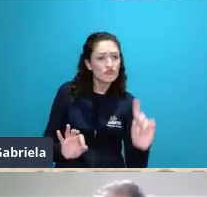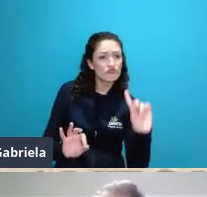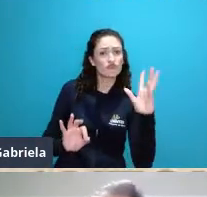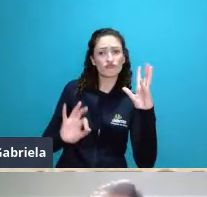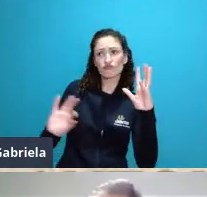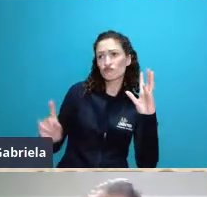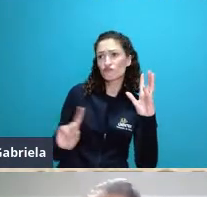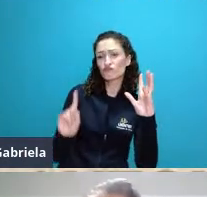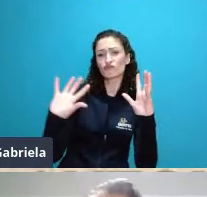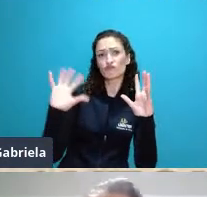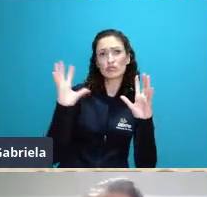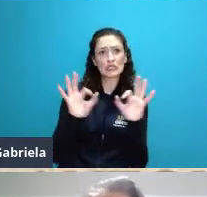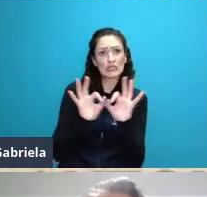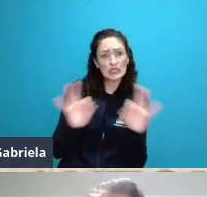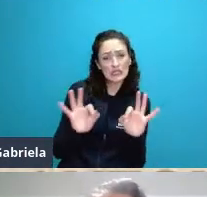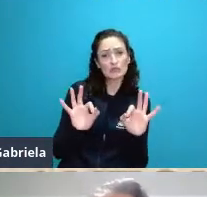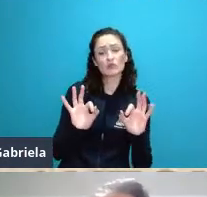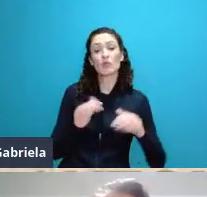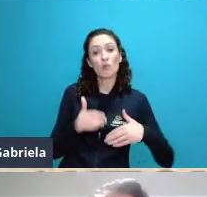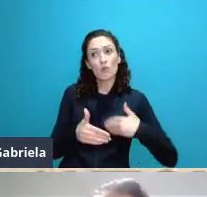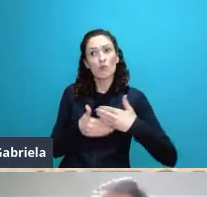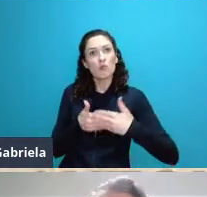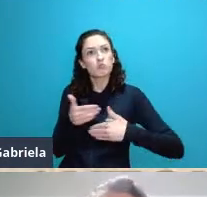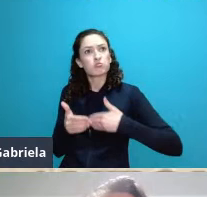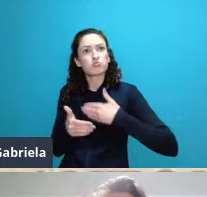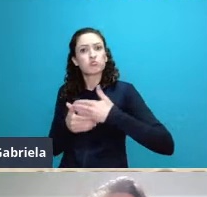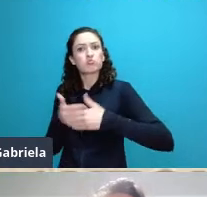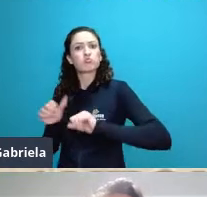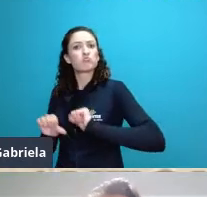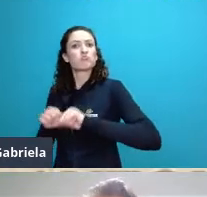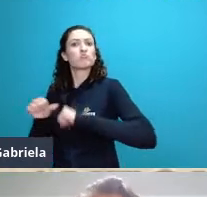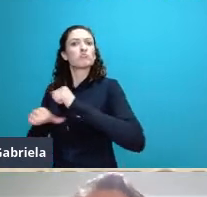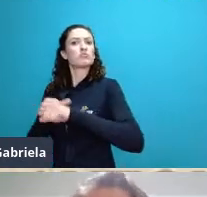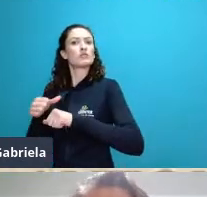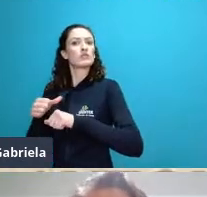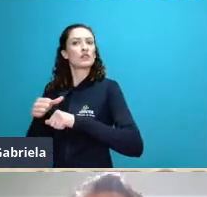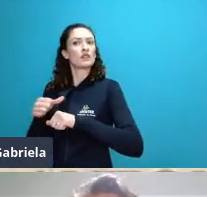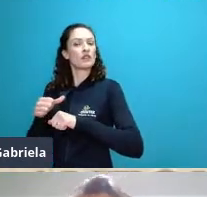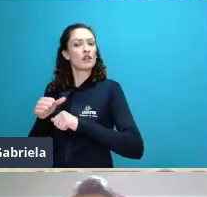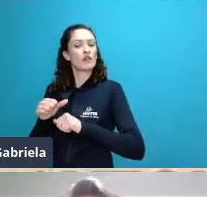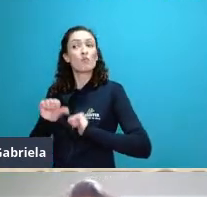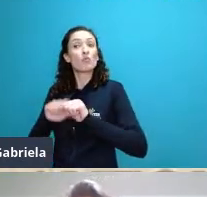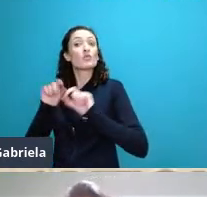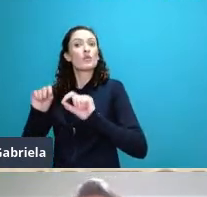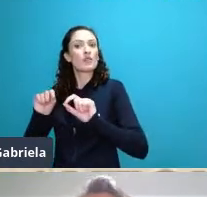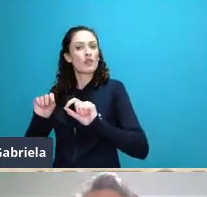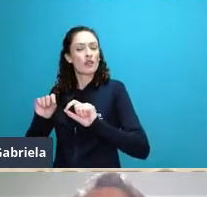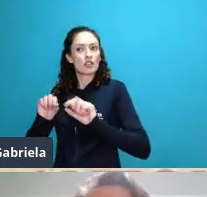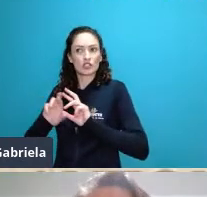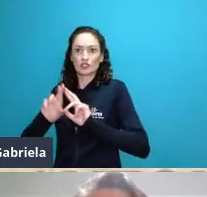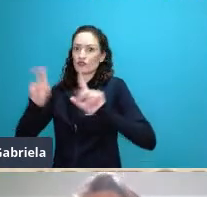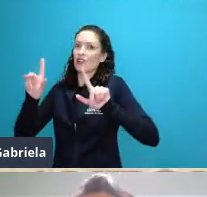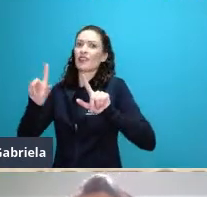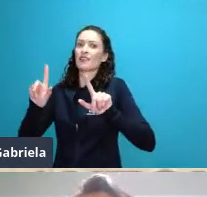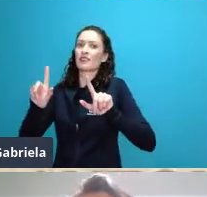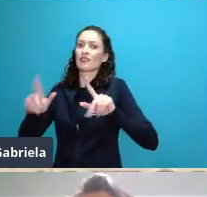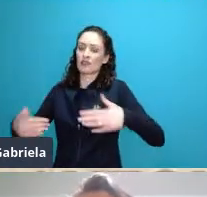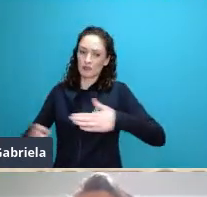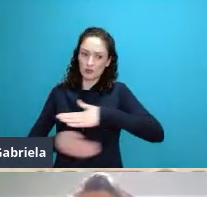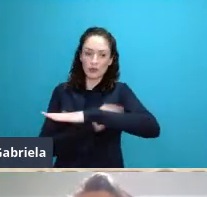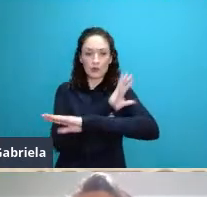na sucessão ecológica das espécies vai levar a maior complexidade dos ecossistemas se nós pensarmos na Amazônia hoje